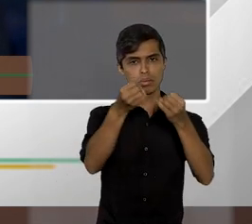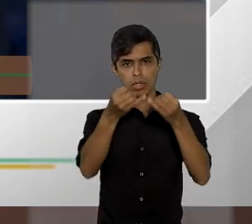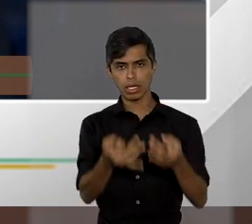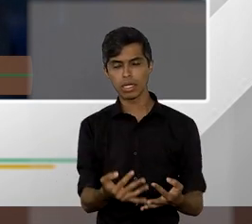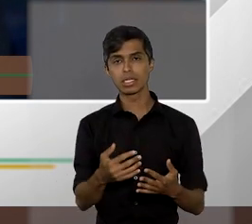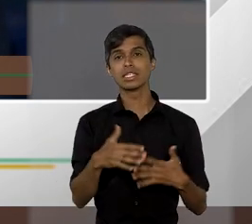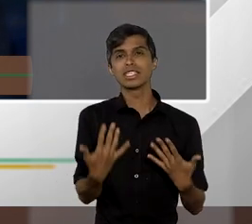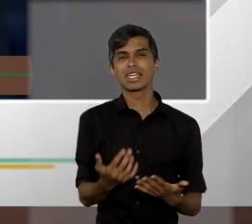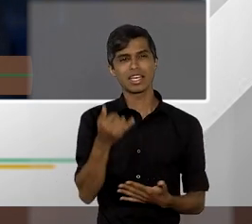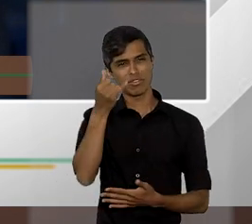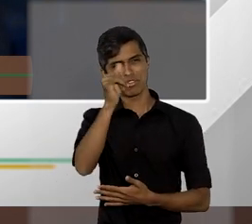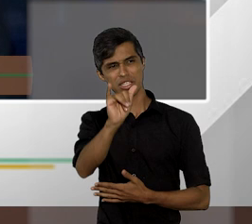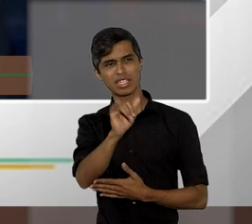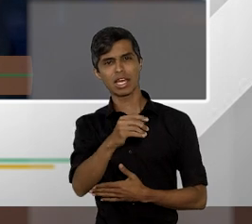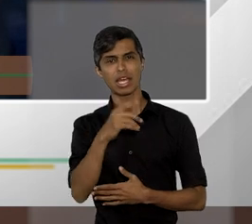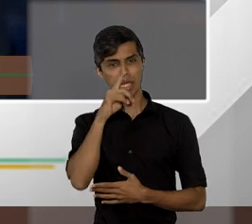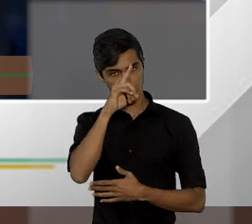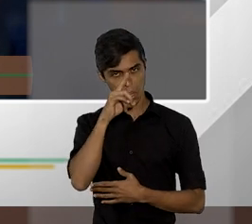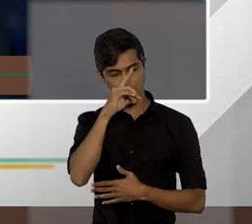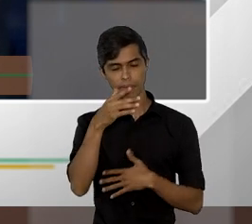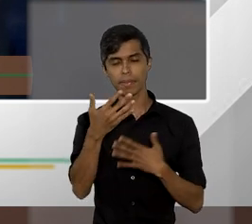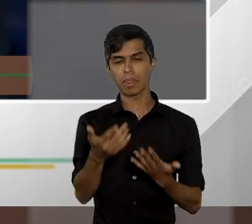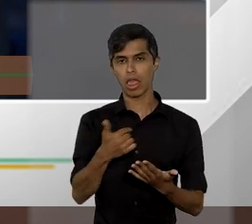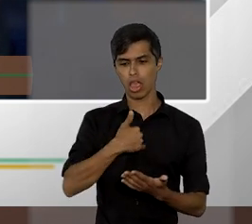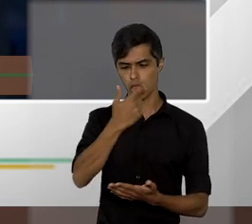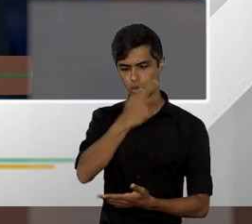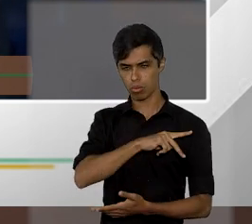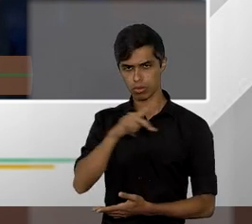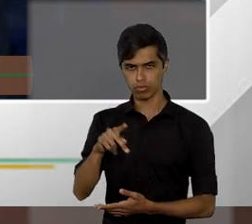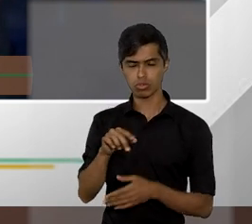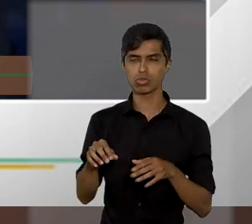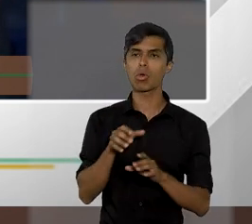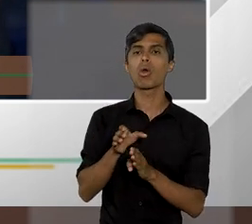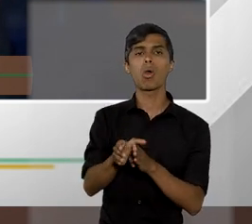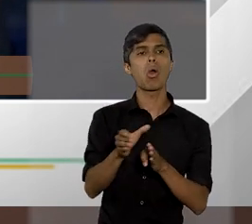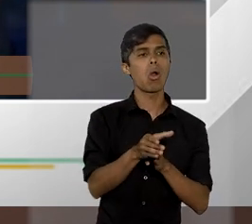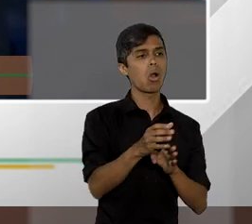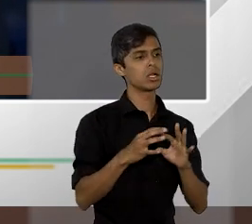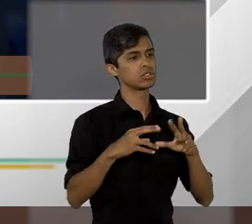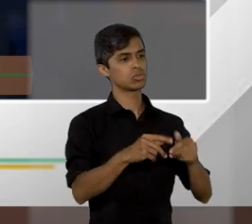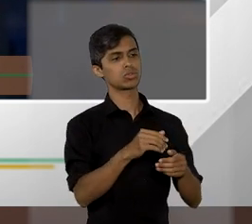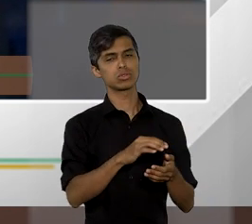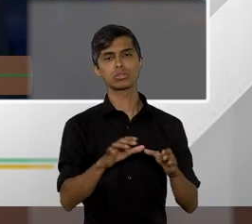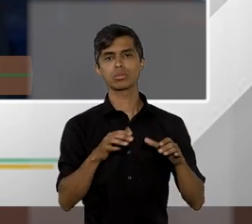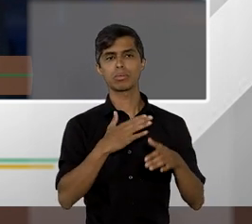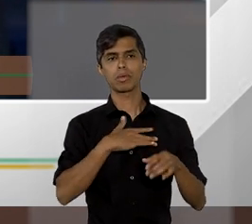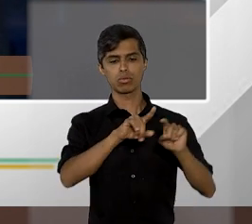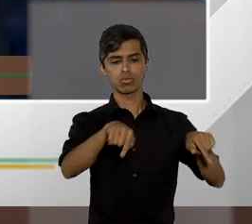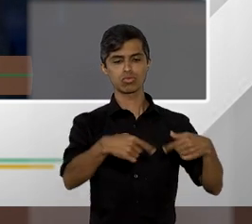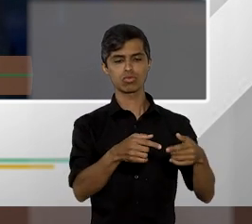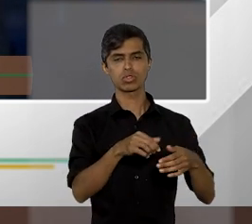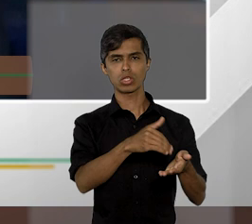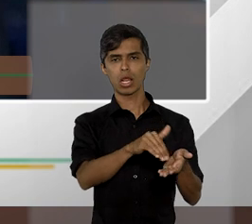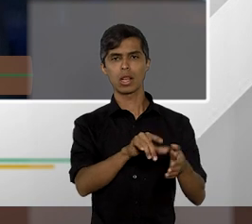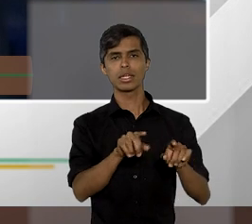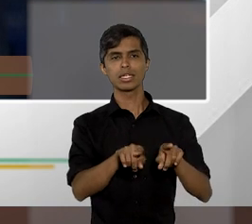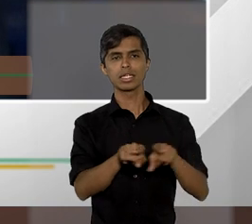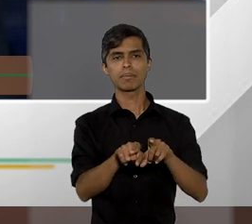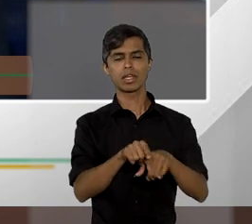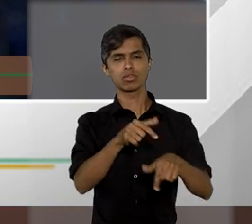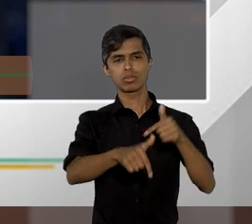desnecessários eu também como advogado e como professor tenho orientado a todos no escritório em outros escritórios etc para que